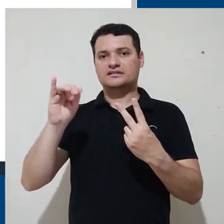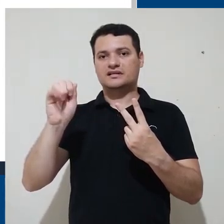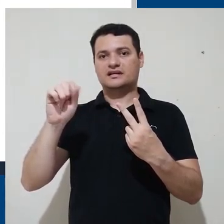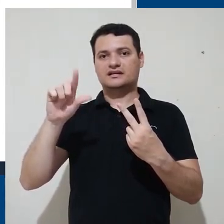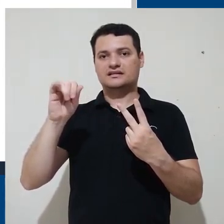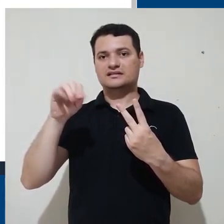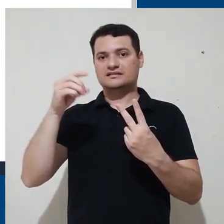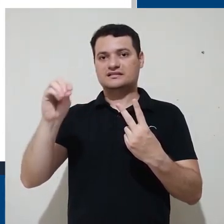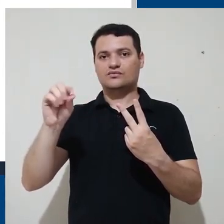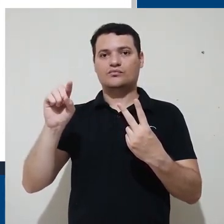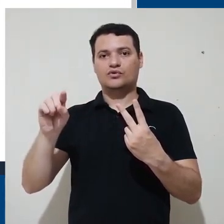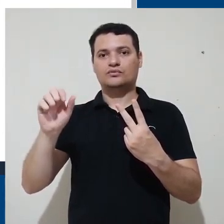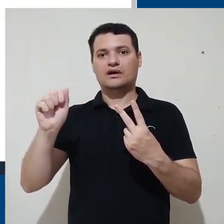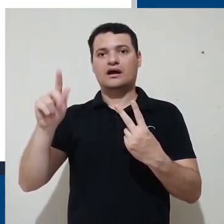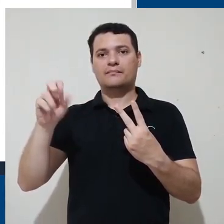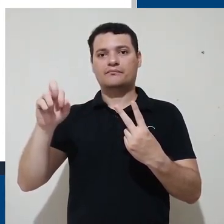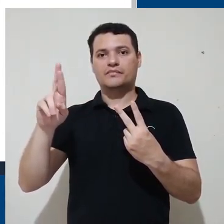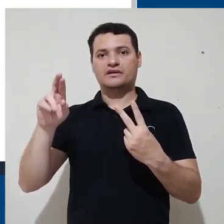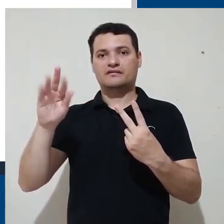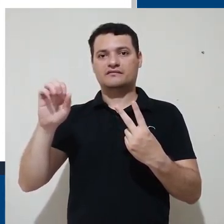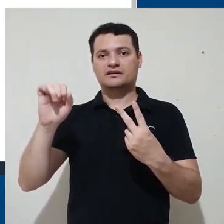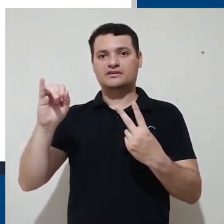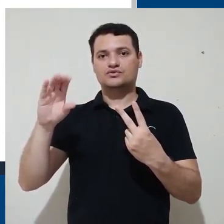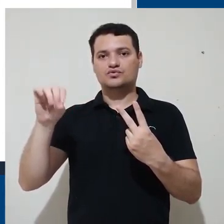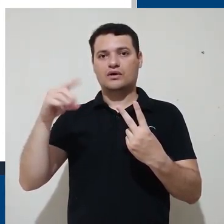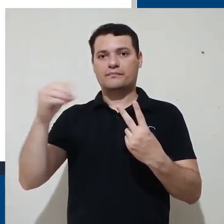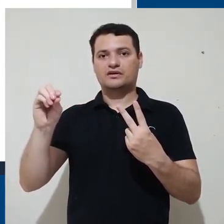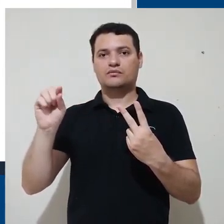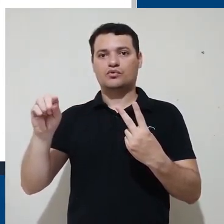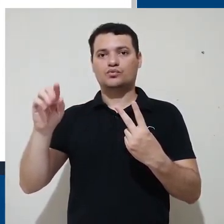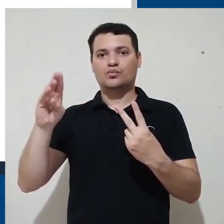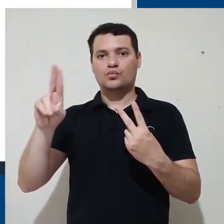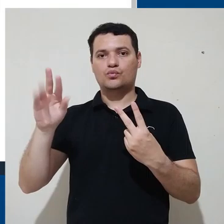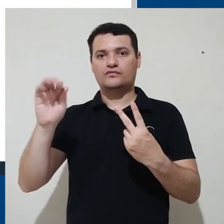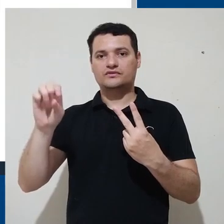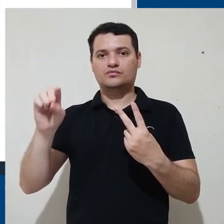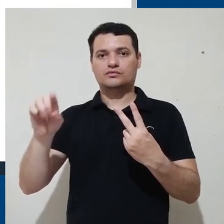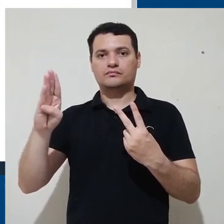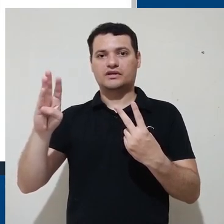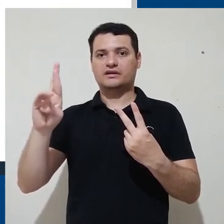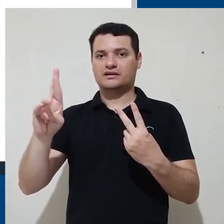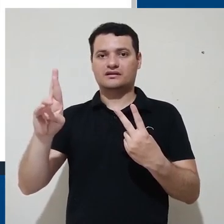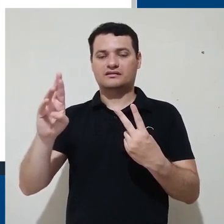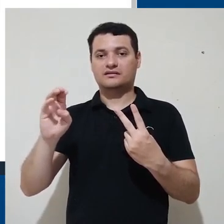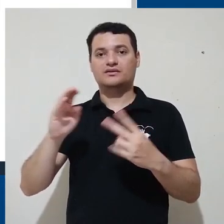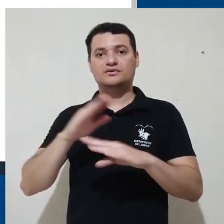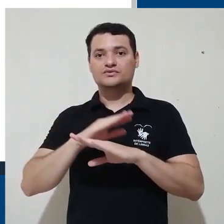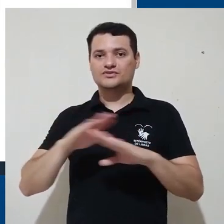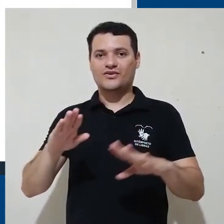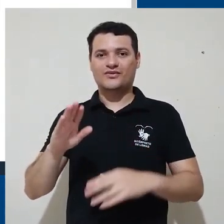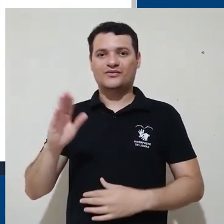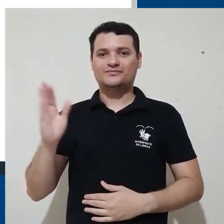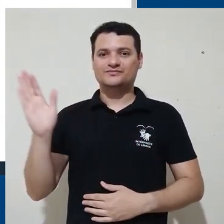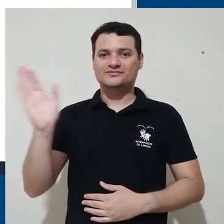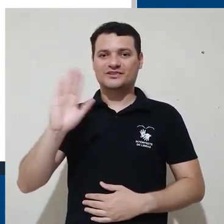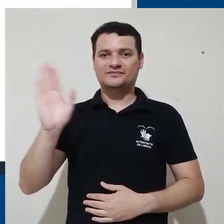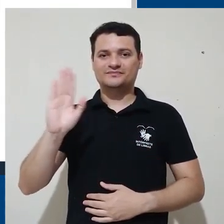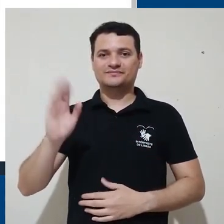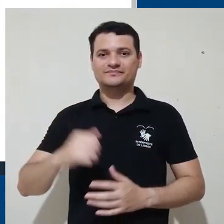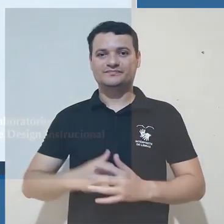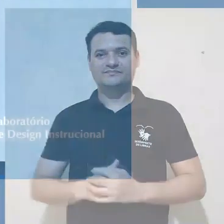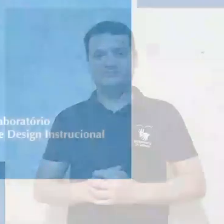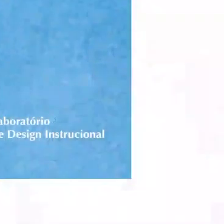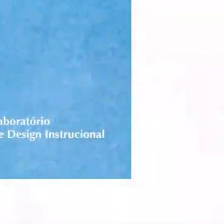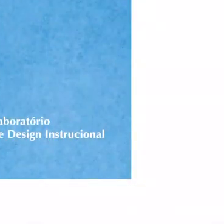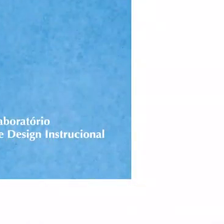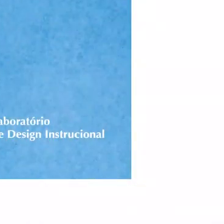especializarcao.aperfeiçoamento.ufis.br para os cursos de especialização. Por hoje é só. Até a próxima aula.